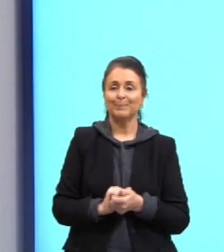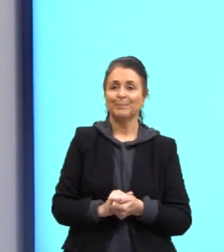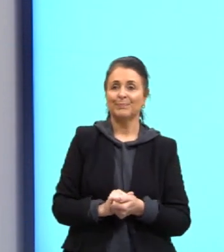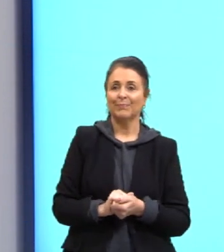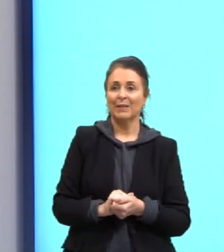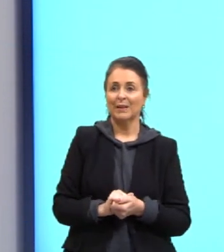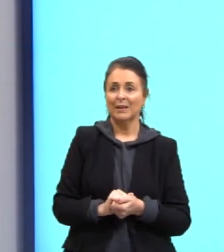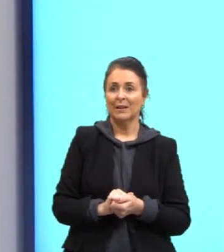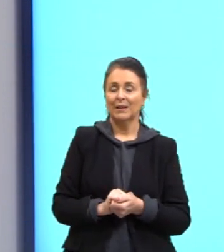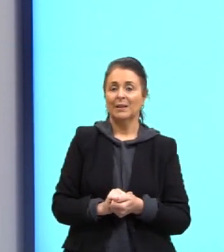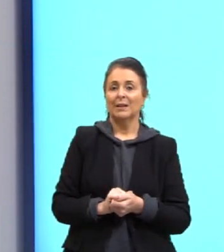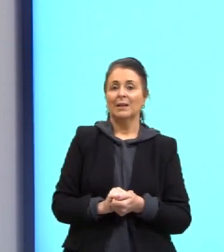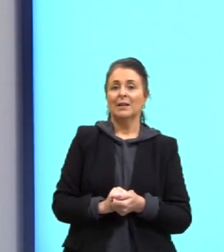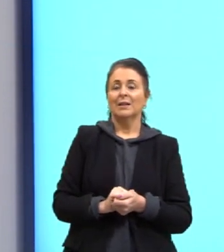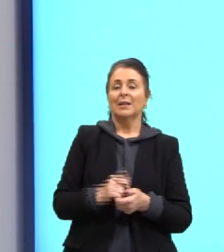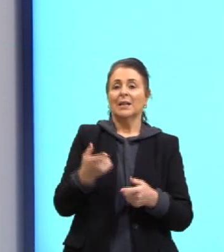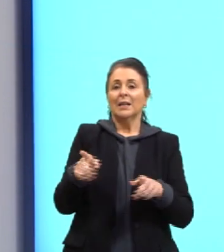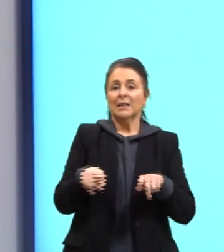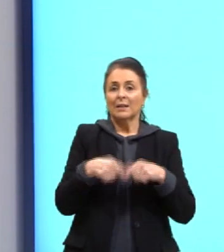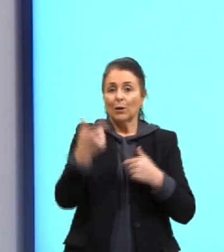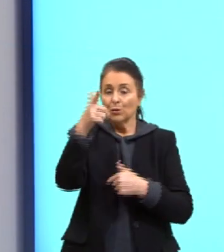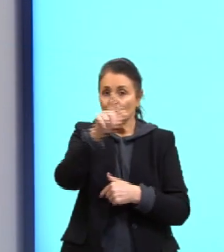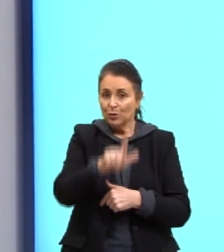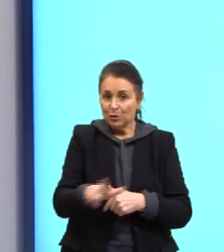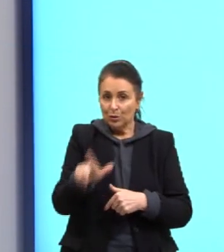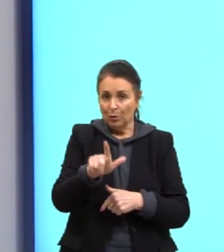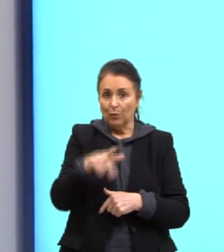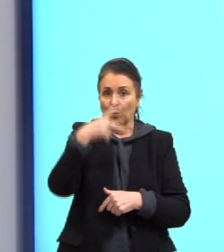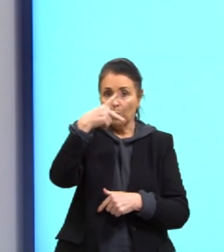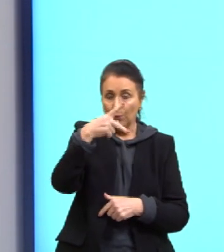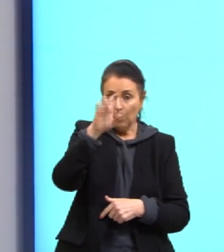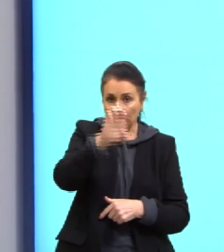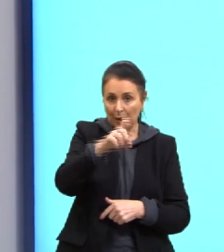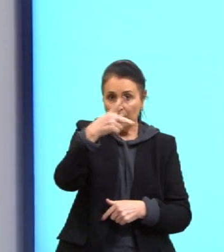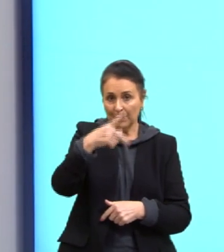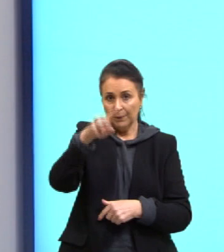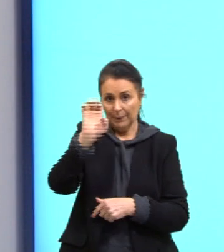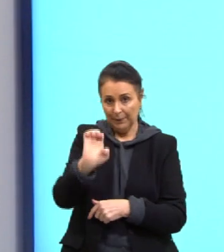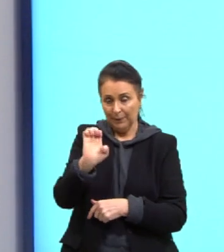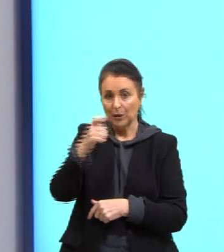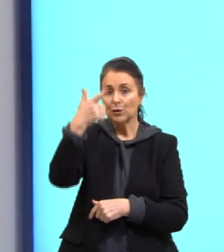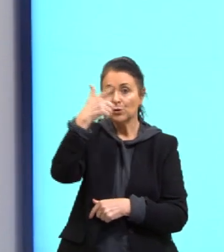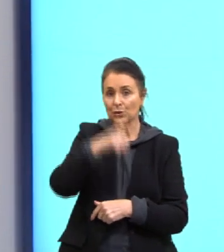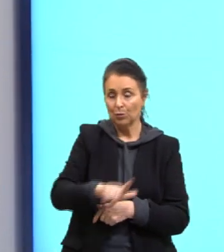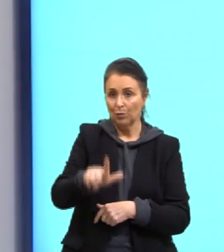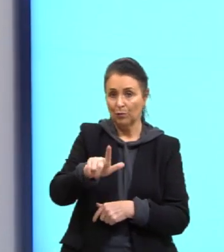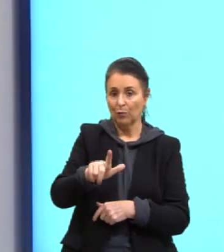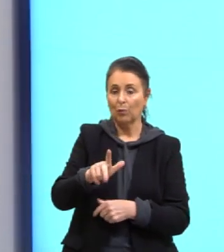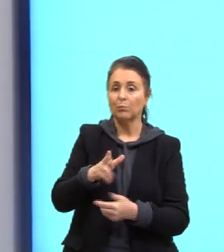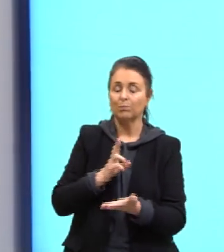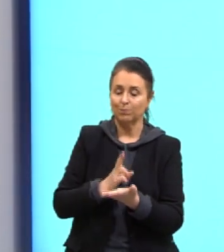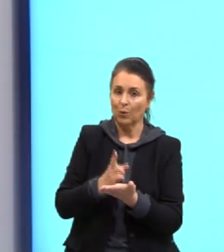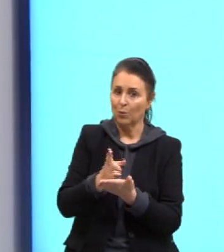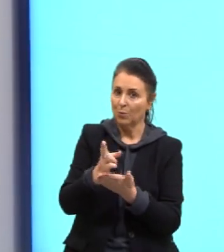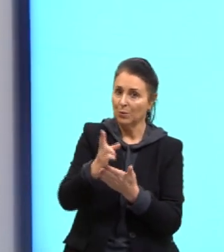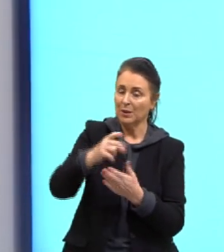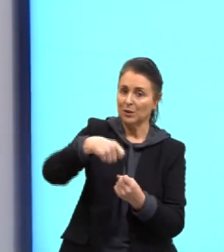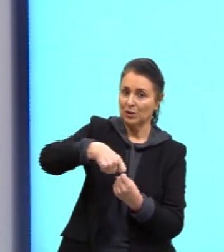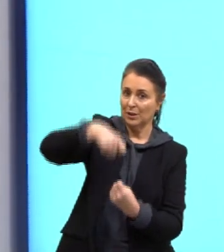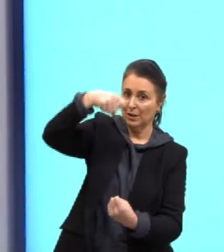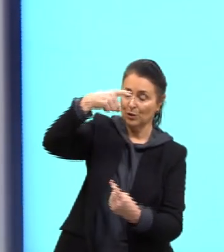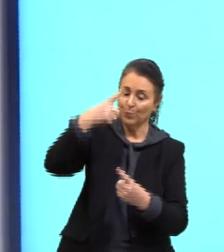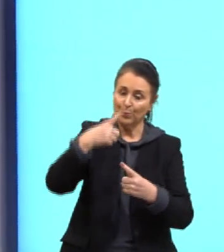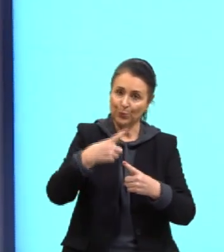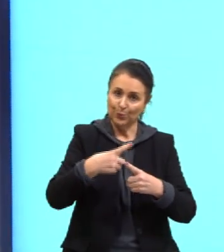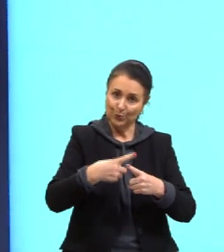Então, energia potencial elástica. Eu usei aqui EPE igual ao Q, de novo, constante elástica, multiplicado